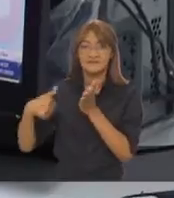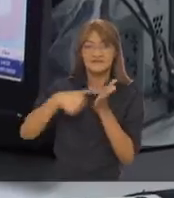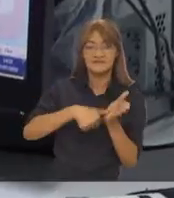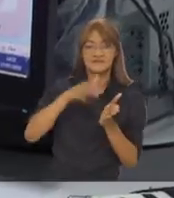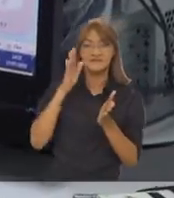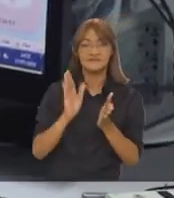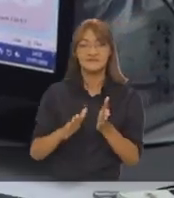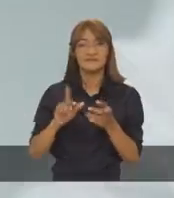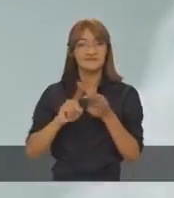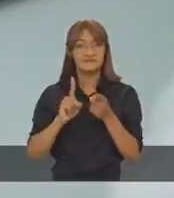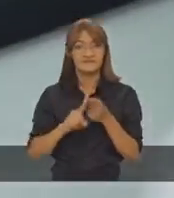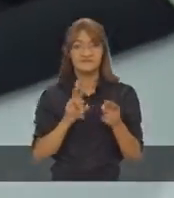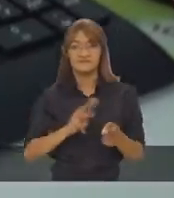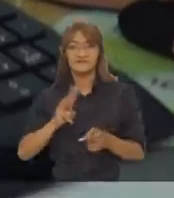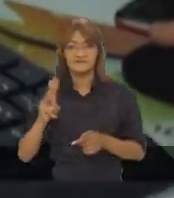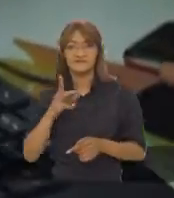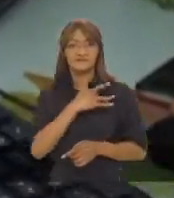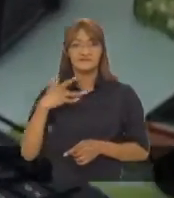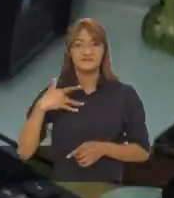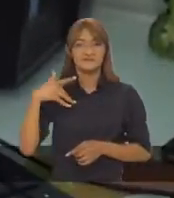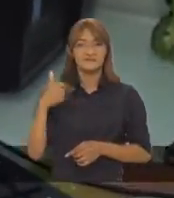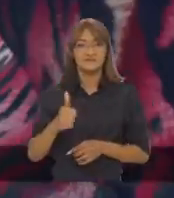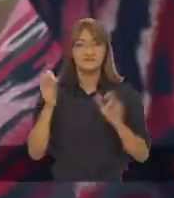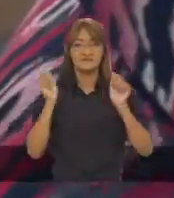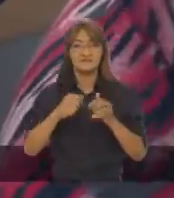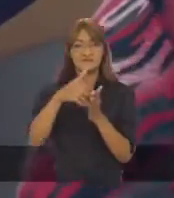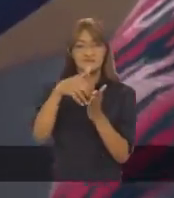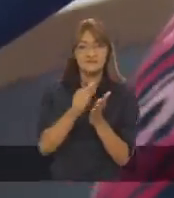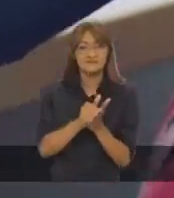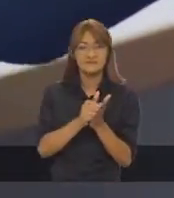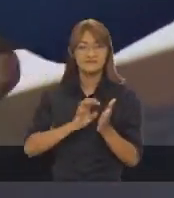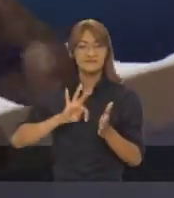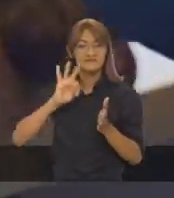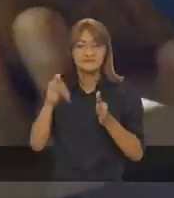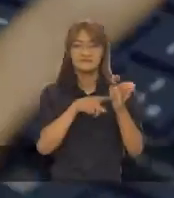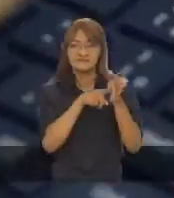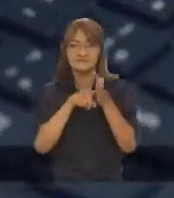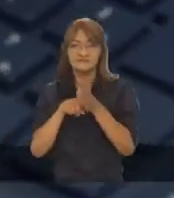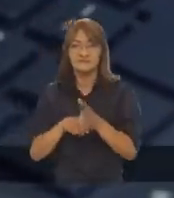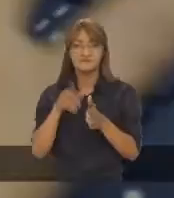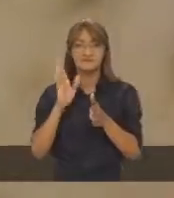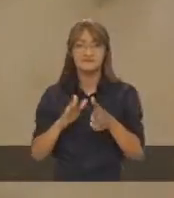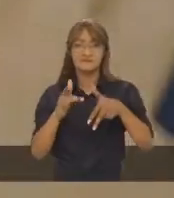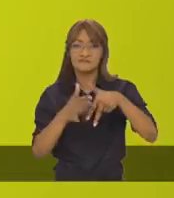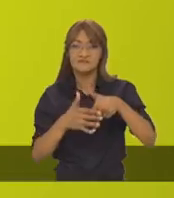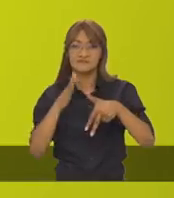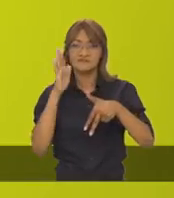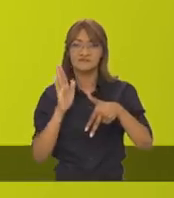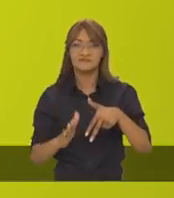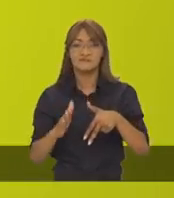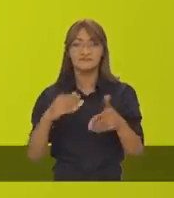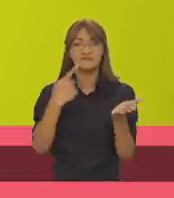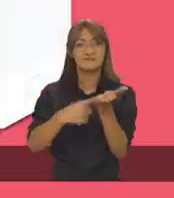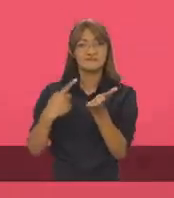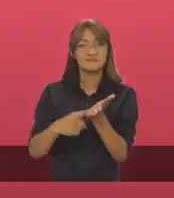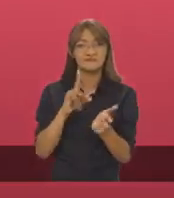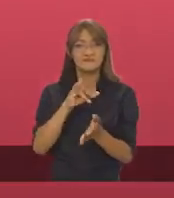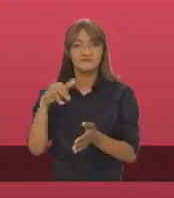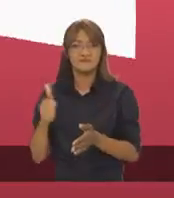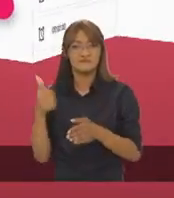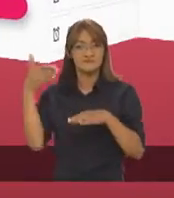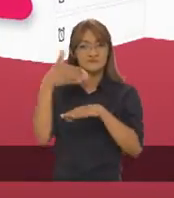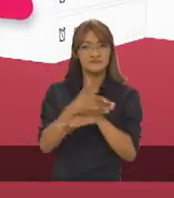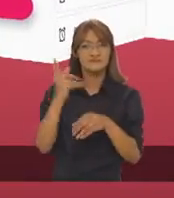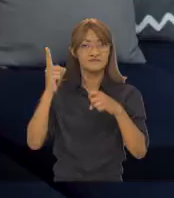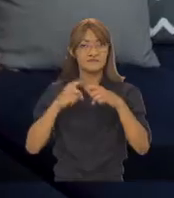eletrônico e o portal da saúde possibilitando registrar e manter armazenados todos os dados sobre o paciente e marcar consultas e